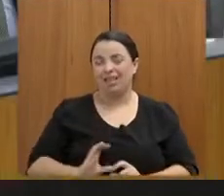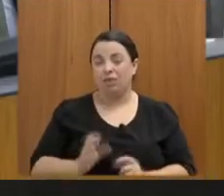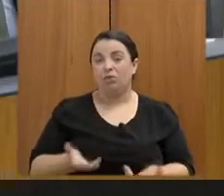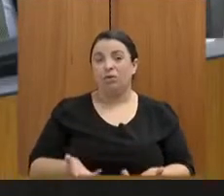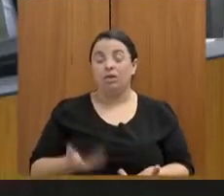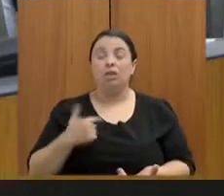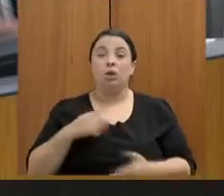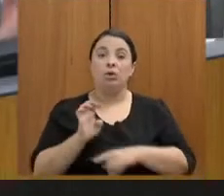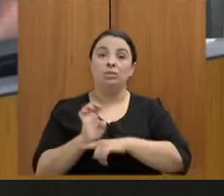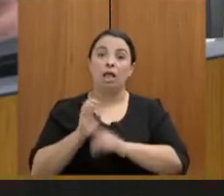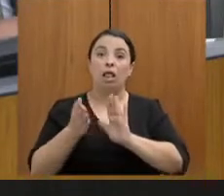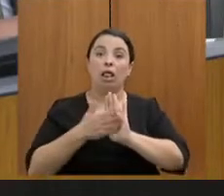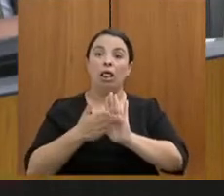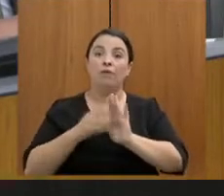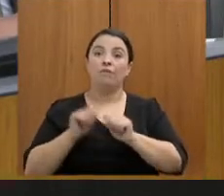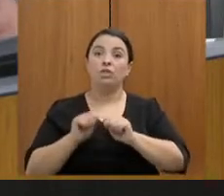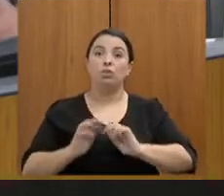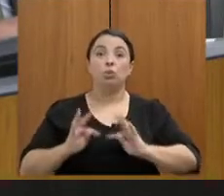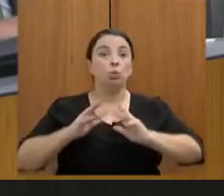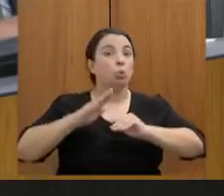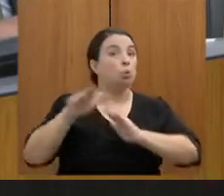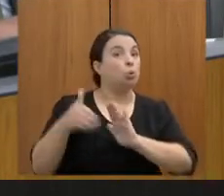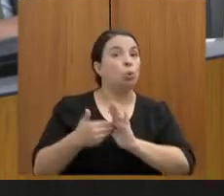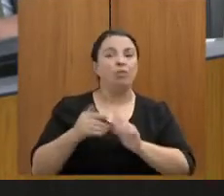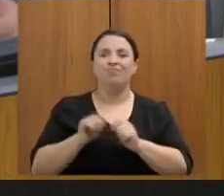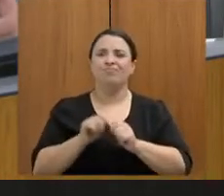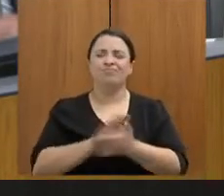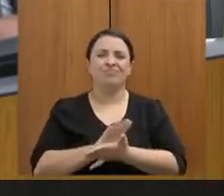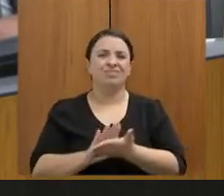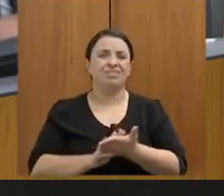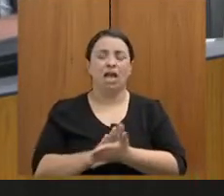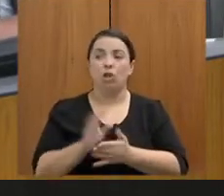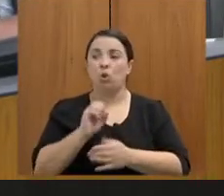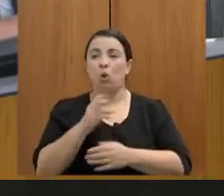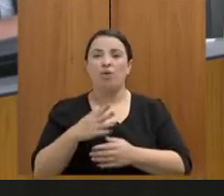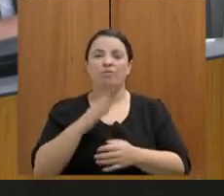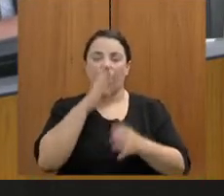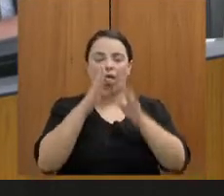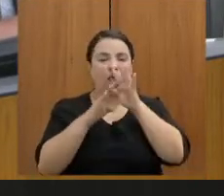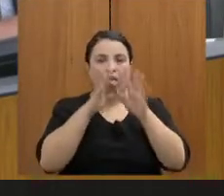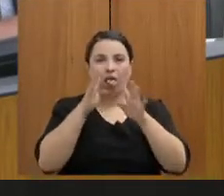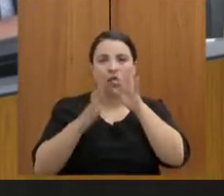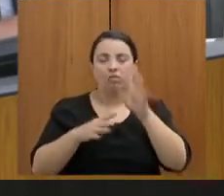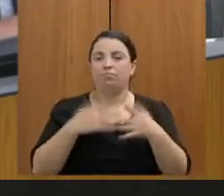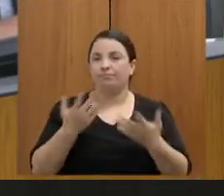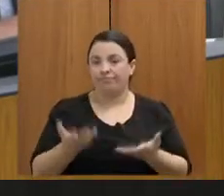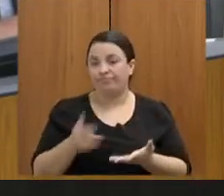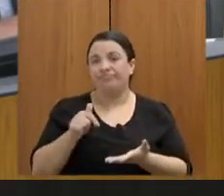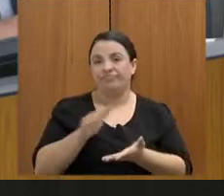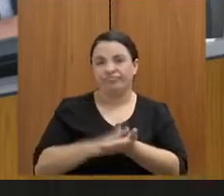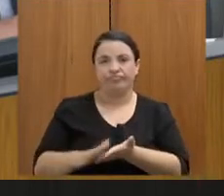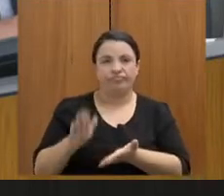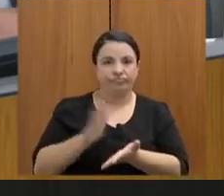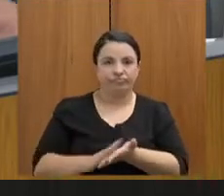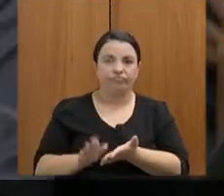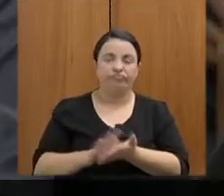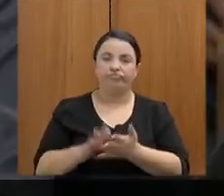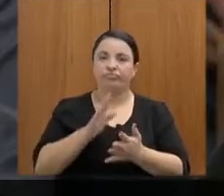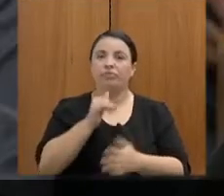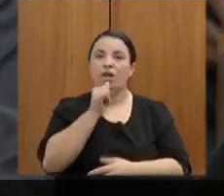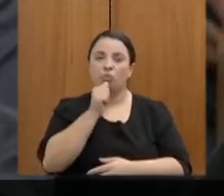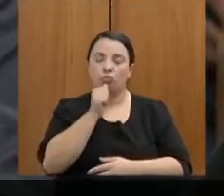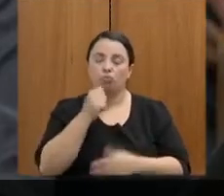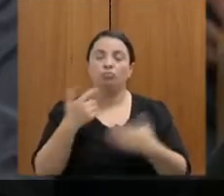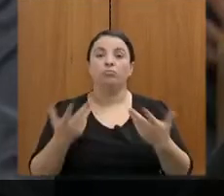acaba não fazendo nada, faz mal feito, ainda custa caro, ou um Estado para realmente criar